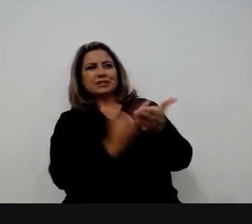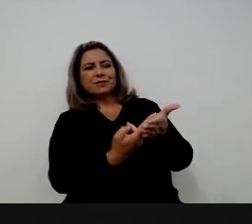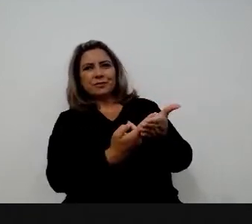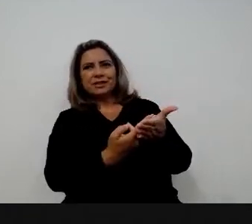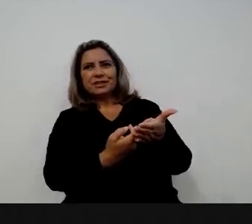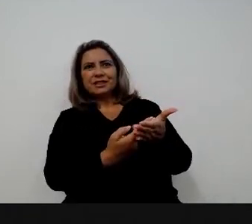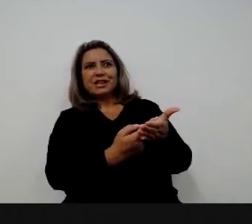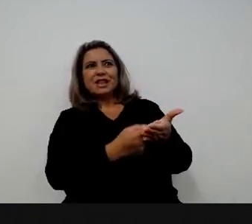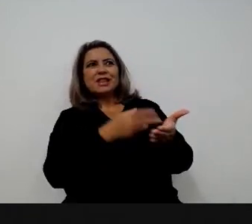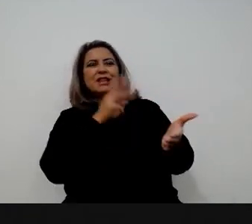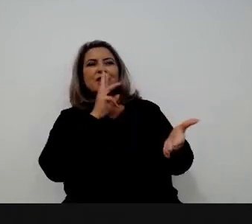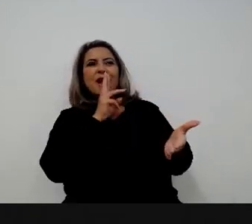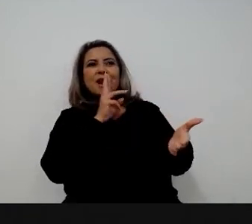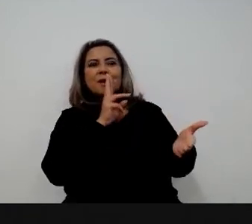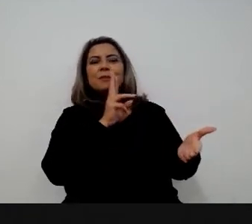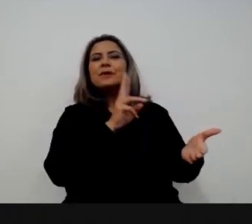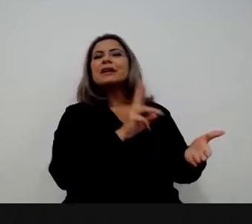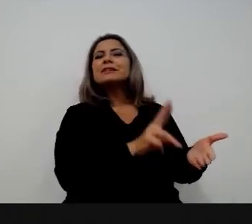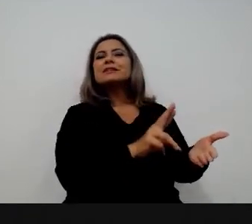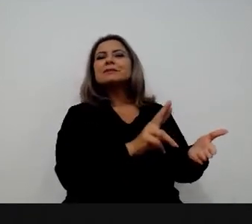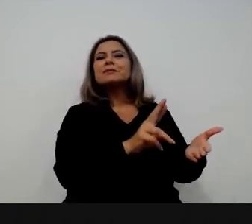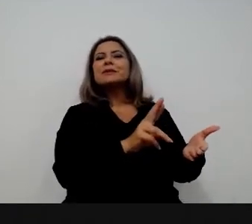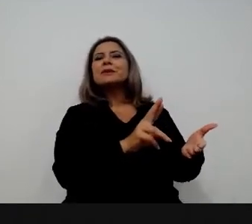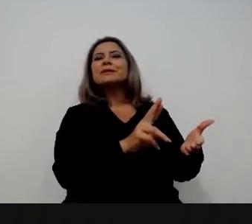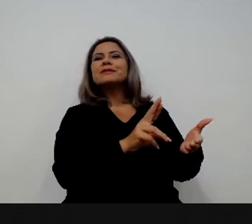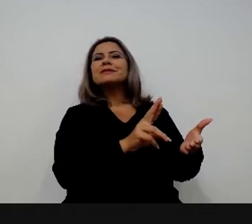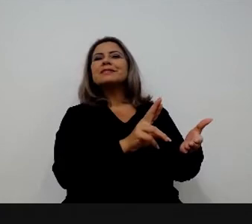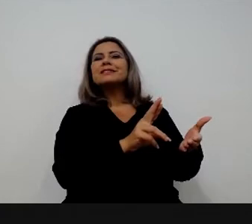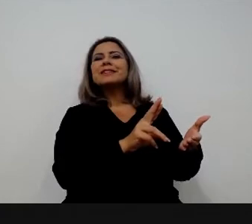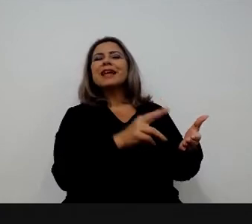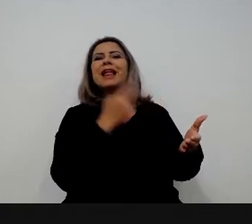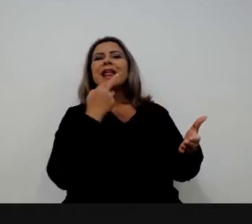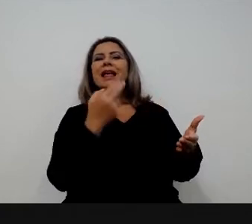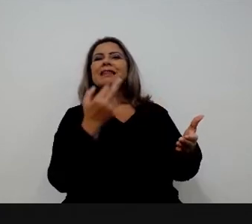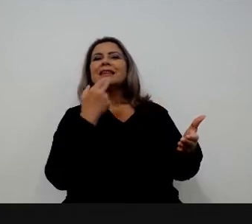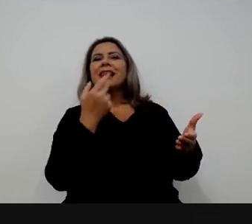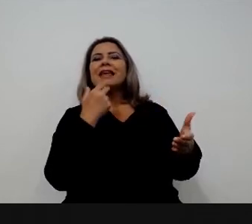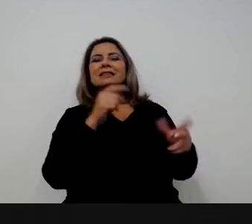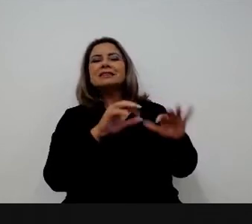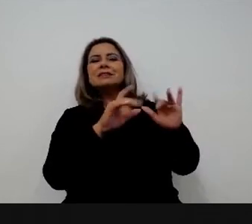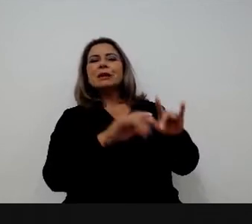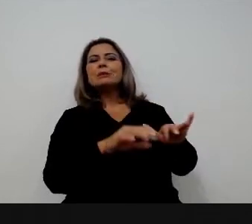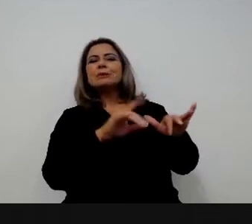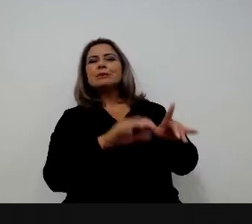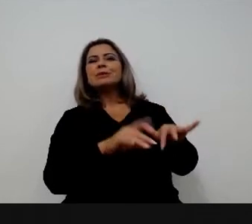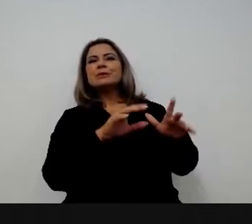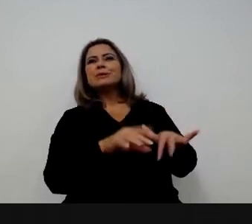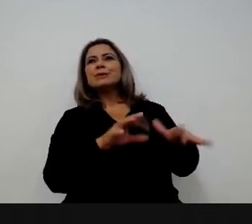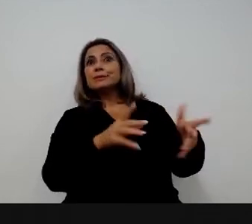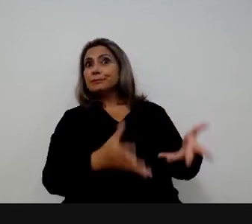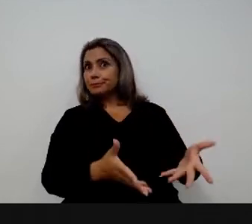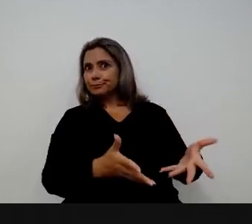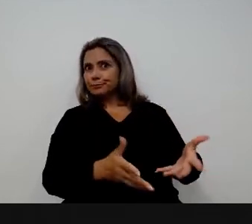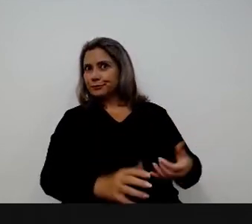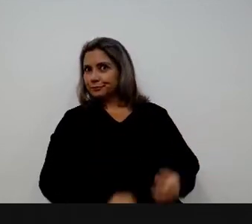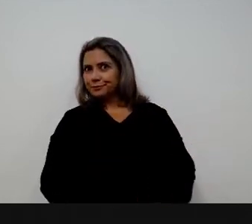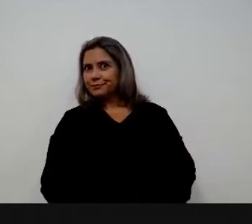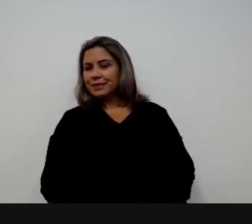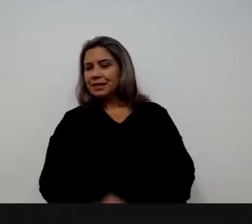uma resposta em inglês para mim, com isso, isso e aquilo, ela foi produzir um e-mail melhor do que até se um nativo tivesse escrito.